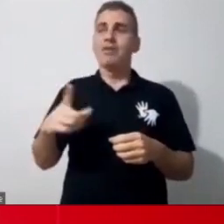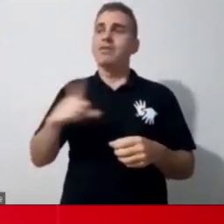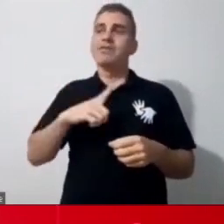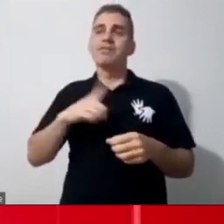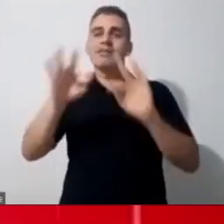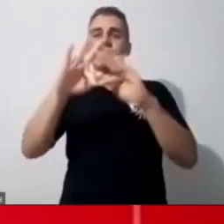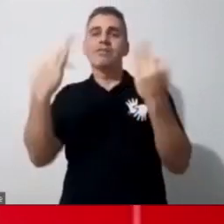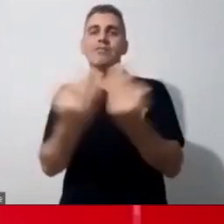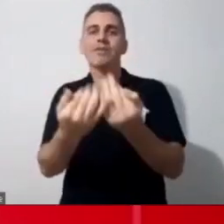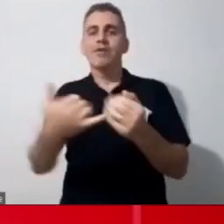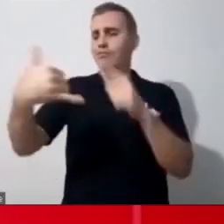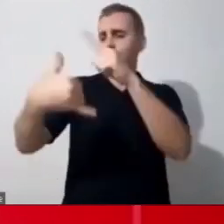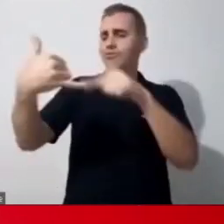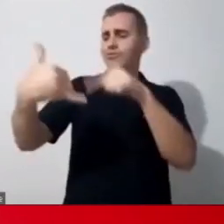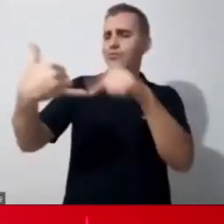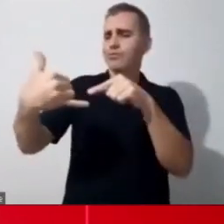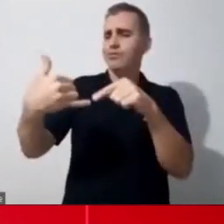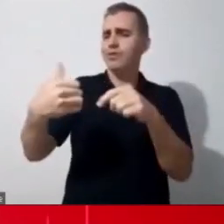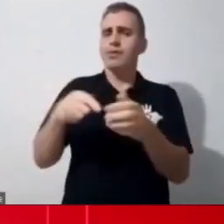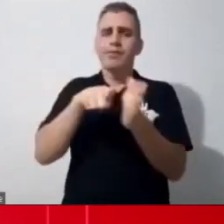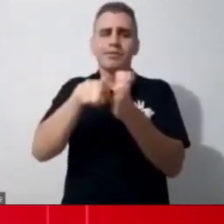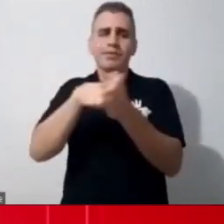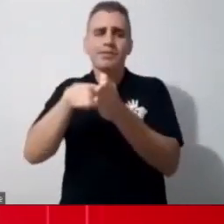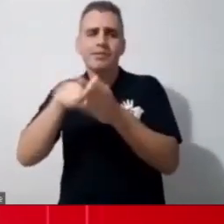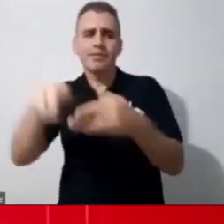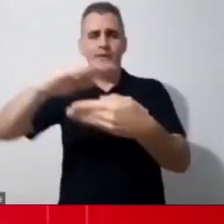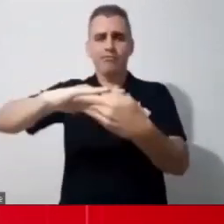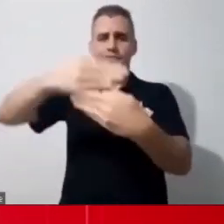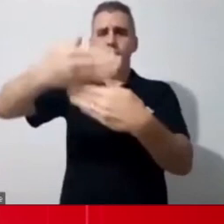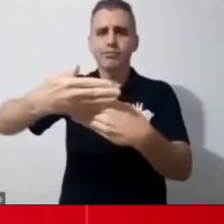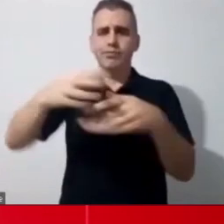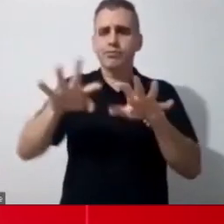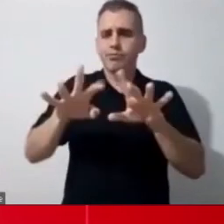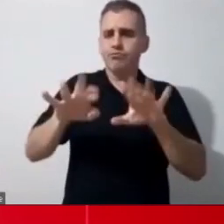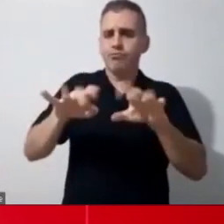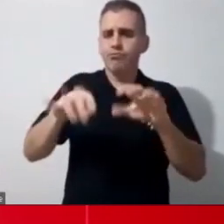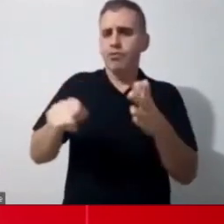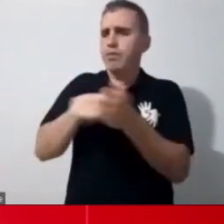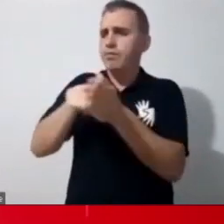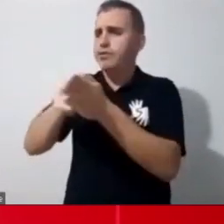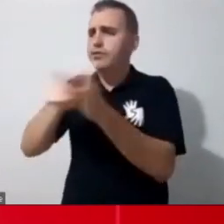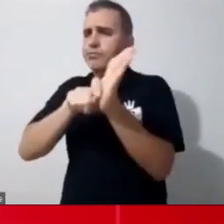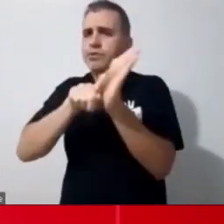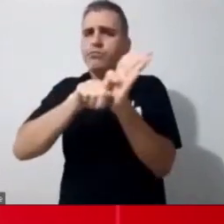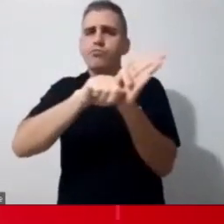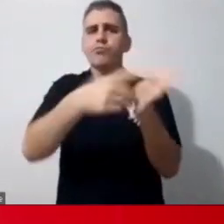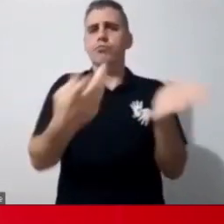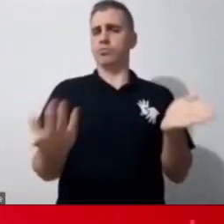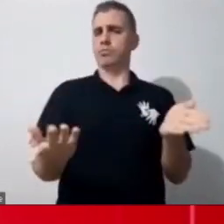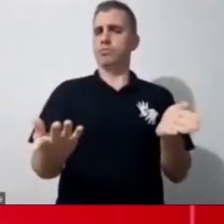um aparelho pra fazer uma chamada, um note, né. Pra fazer, pra digitar ou pra pesquisar qualquer coisa. Então, assim,